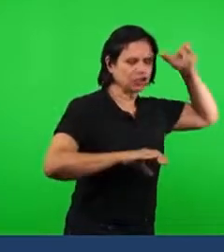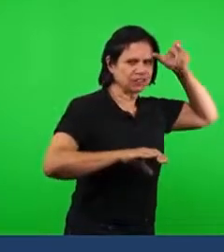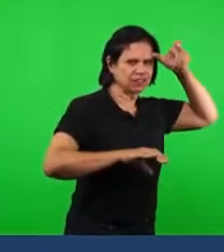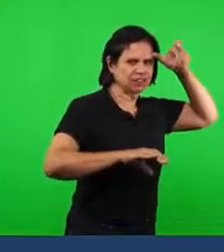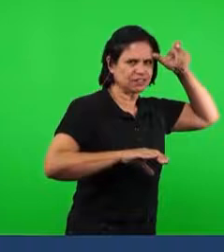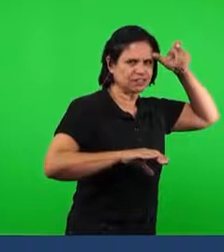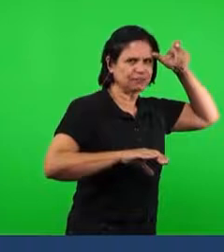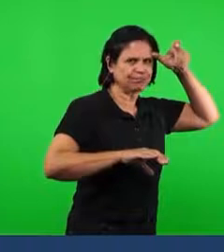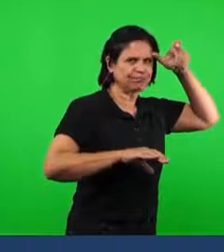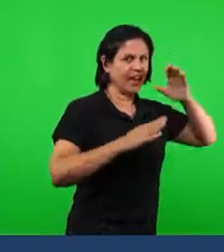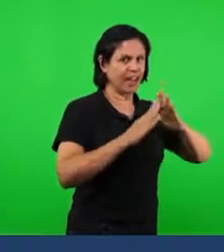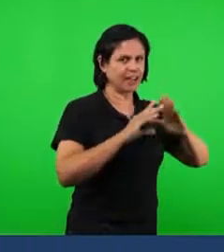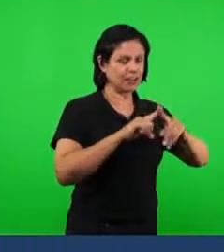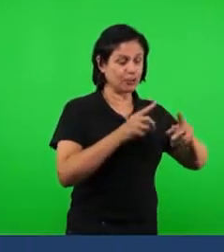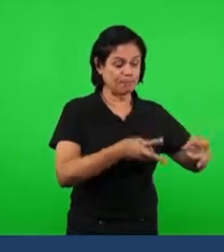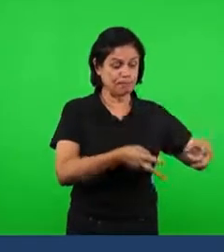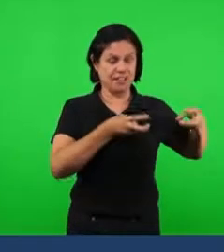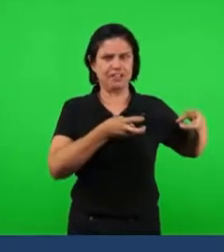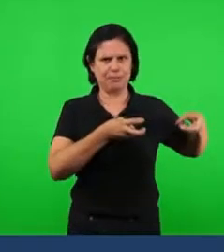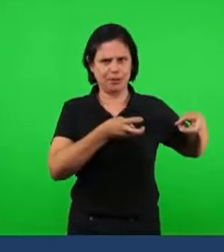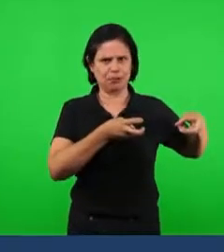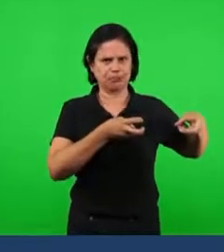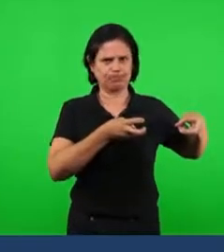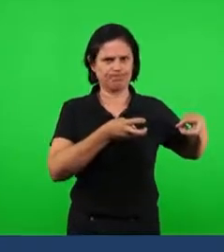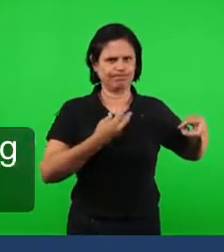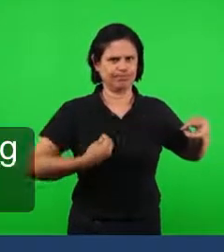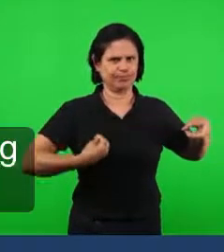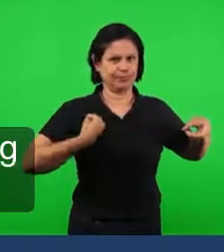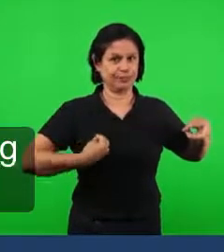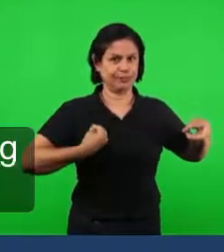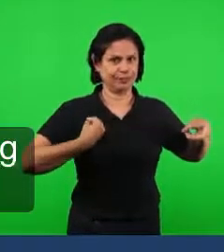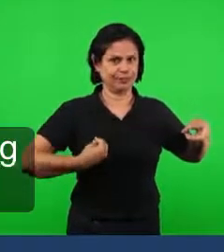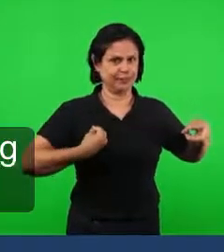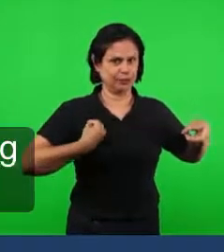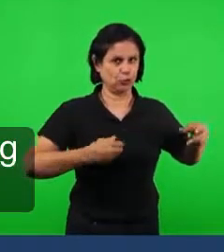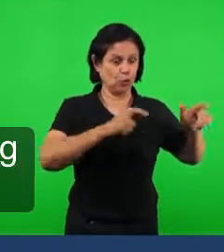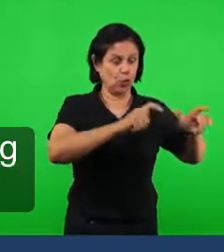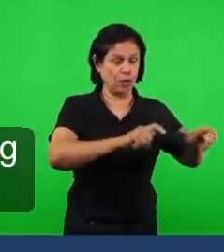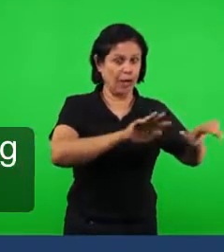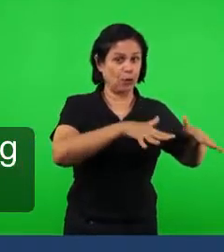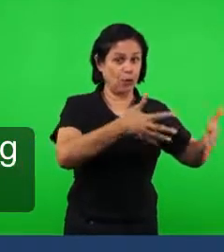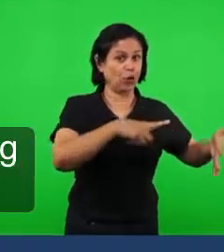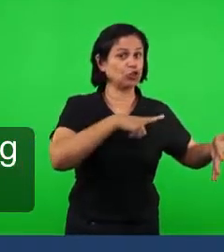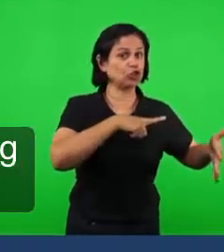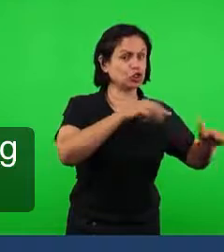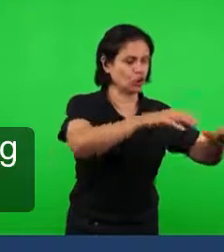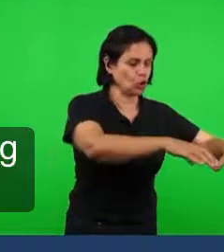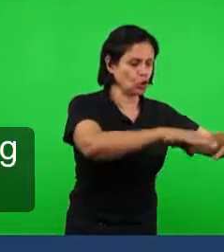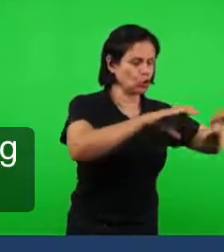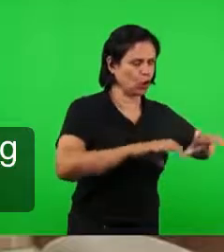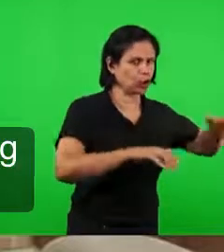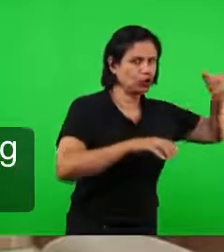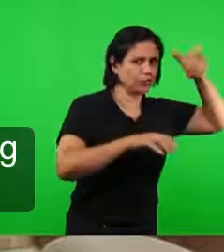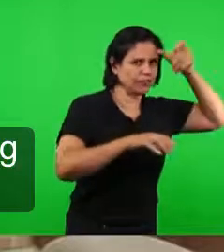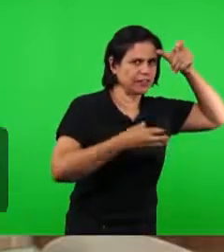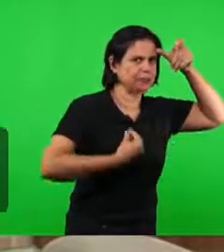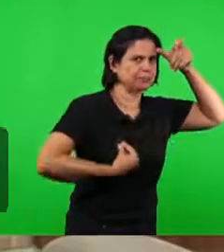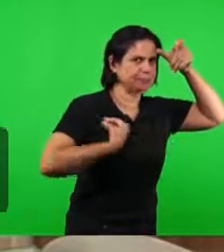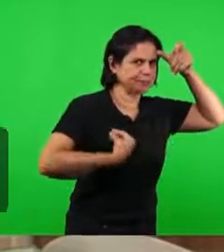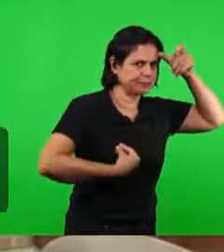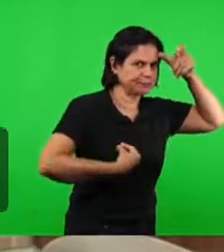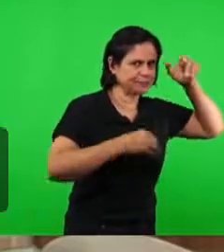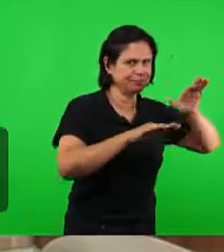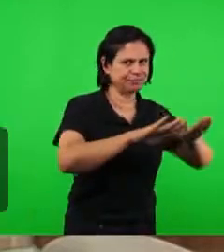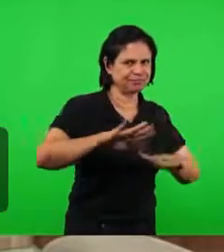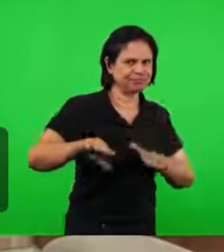identificou perfeitamente o lugar onde ela estava para saber discernir, fazer discernimento. E também